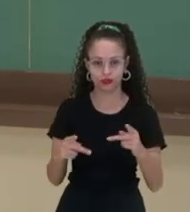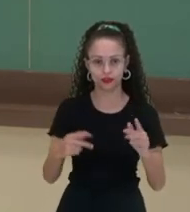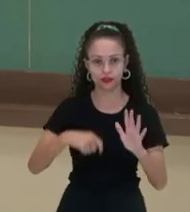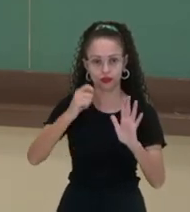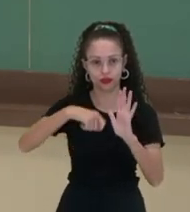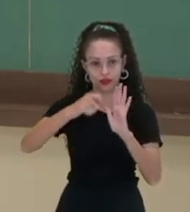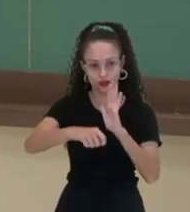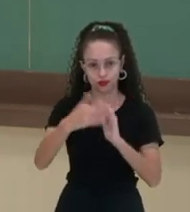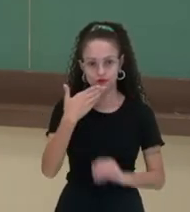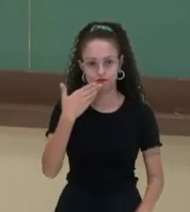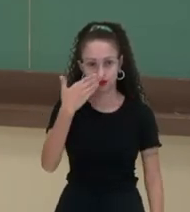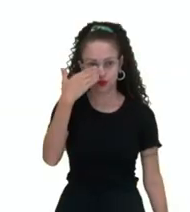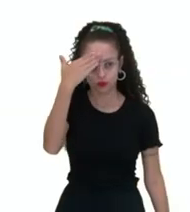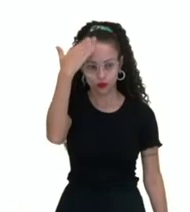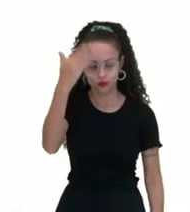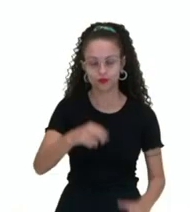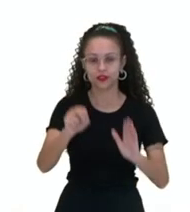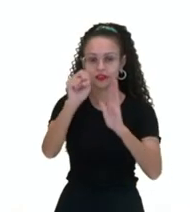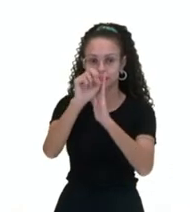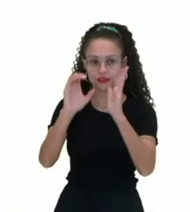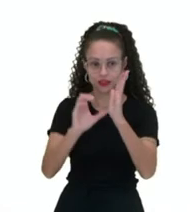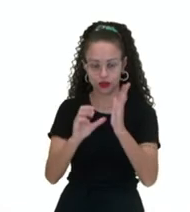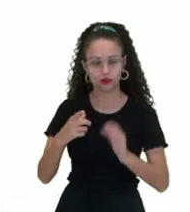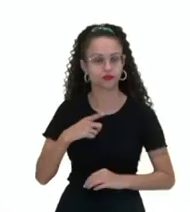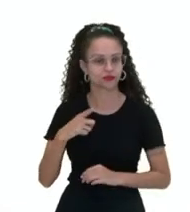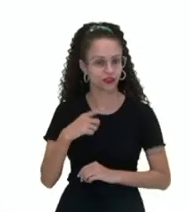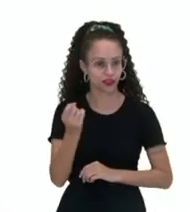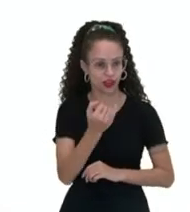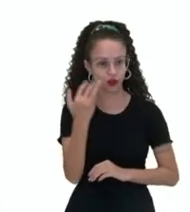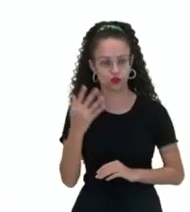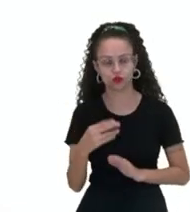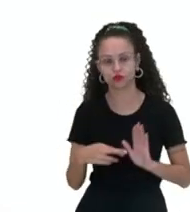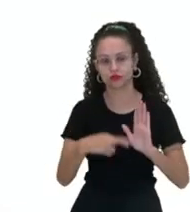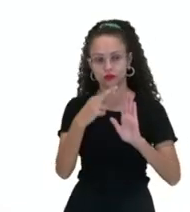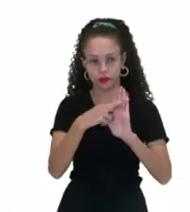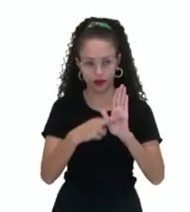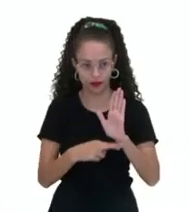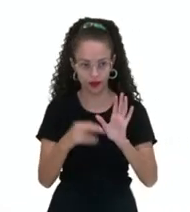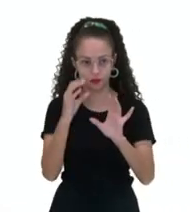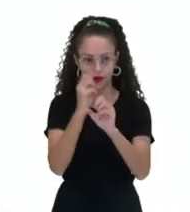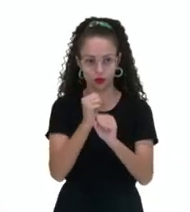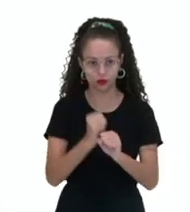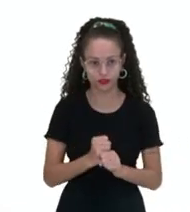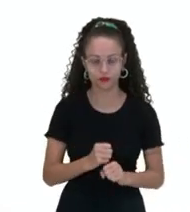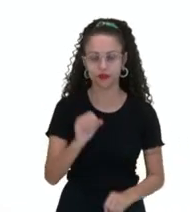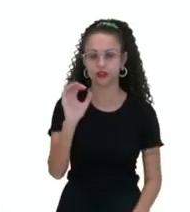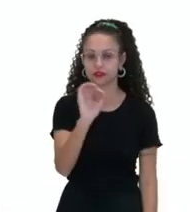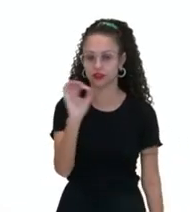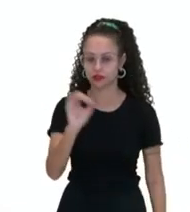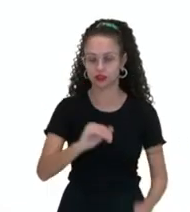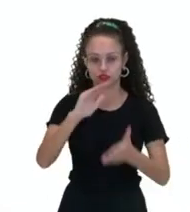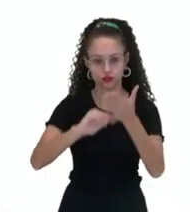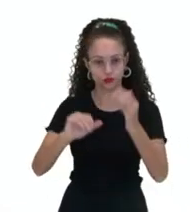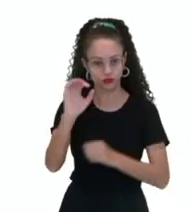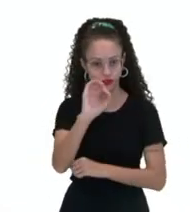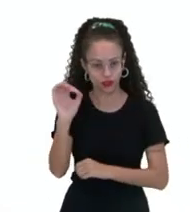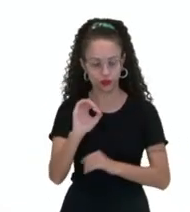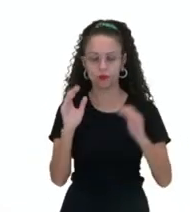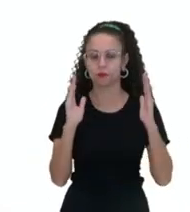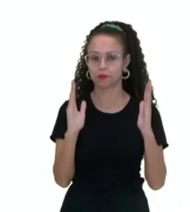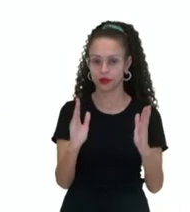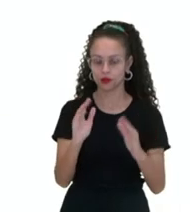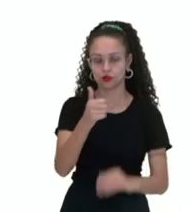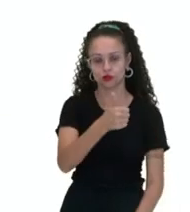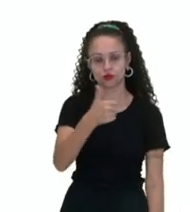calendário muçulmano. Os séculos têm algumas fórmulas para se contar. Quando você tem dois zeros, elimina ele, você vai ter o período.